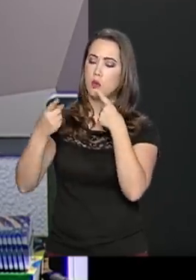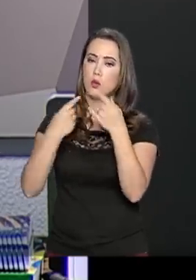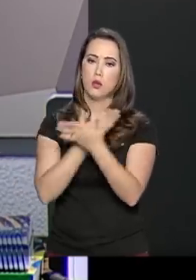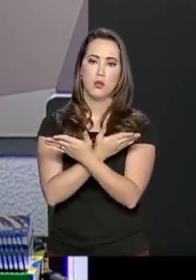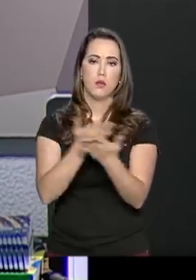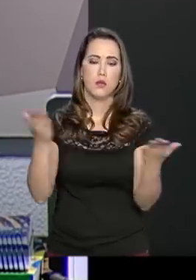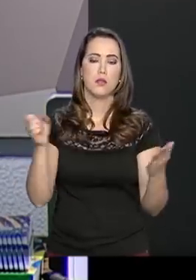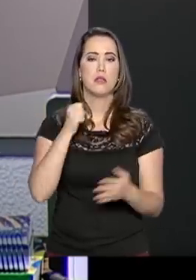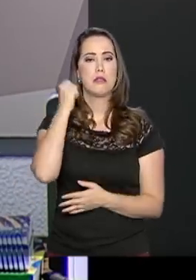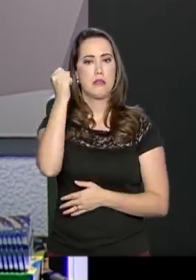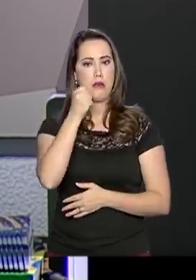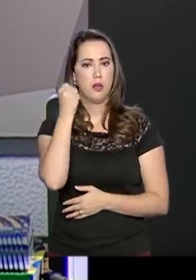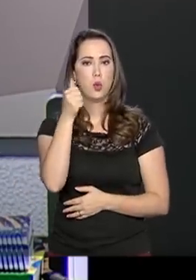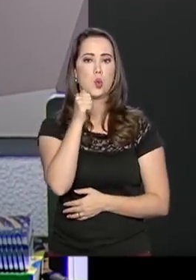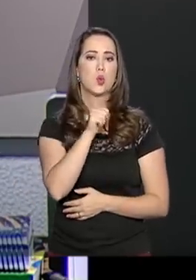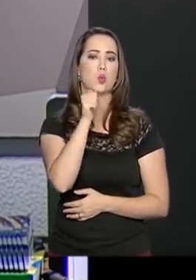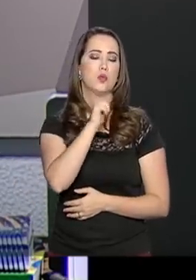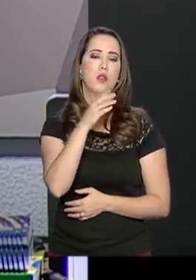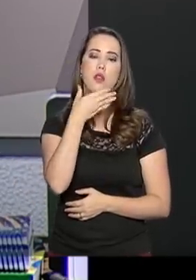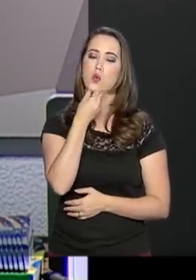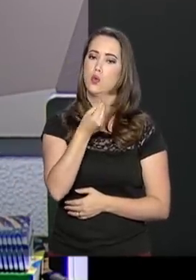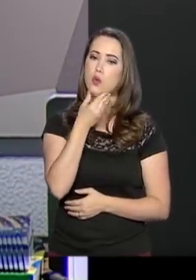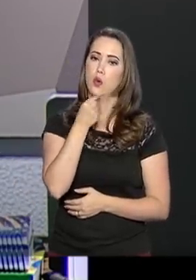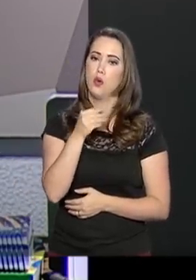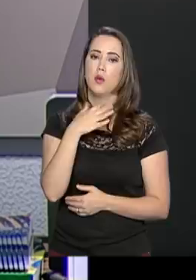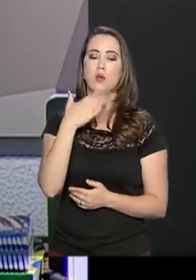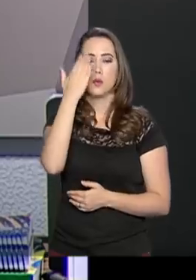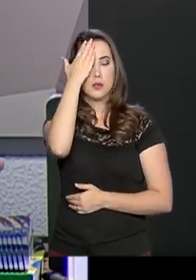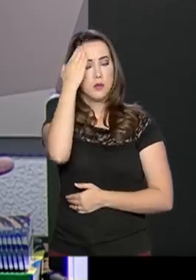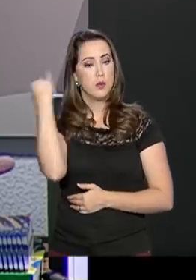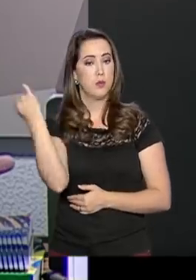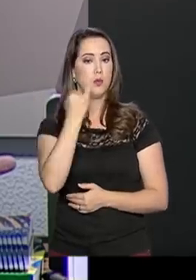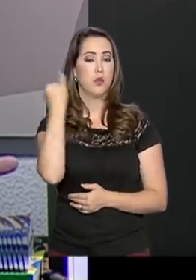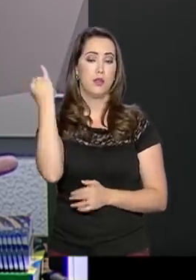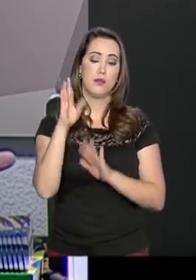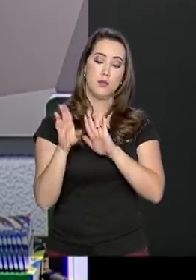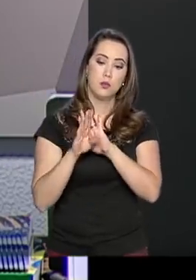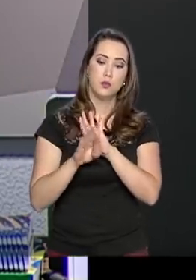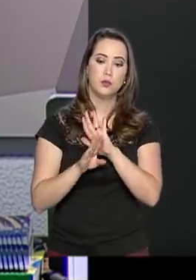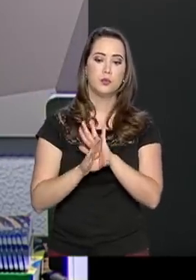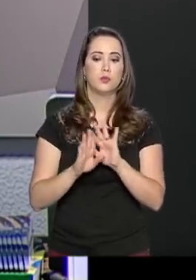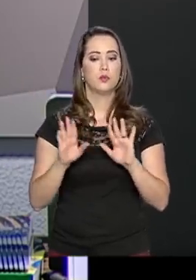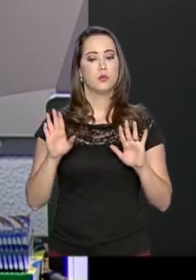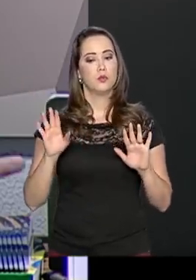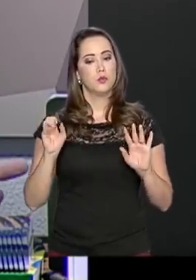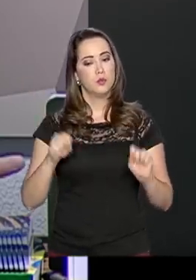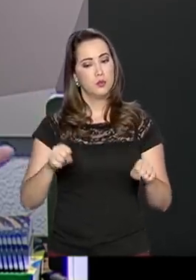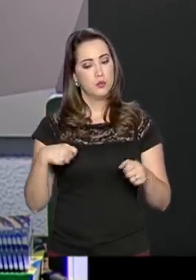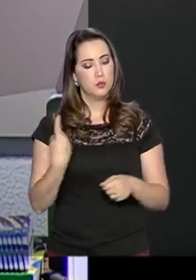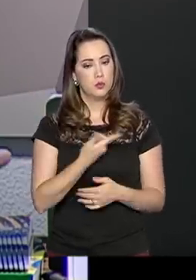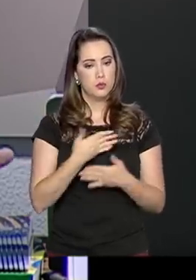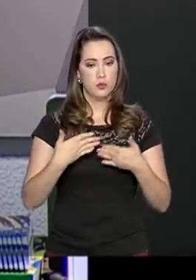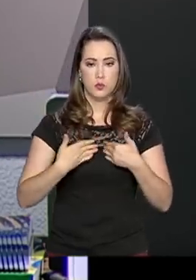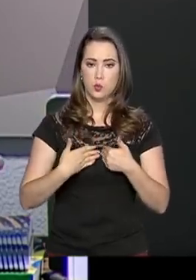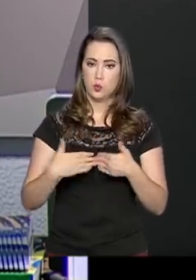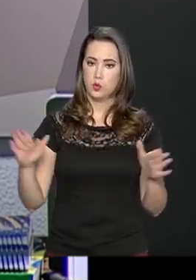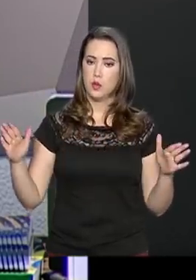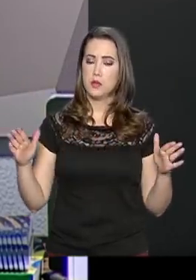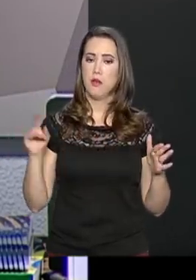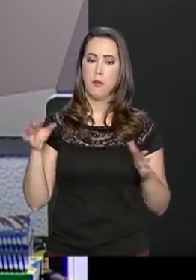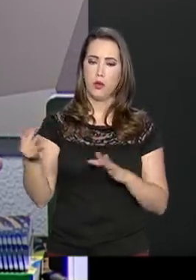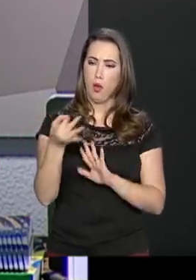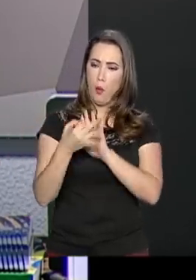senadores e senadoras para convencê-los do acerto do projeto. Claro que estamos abertos a críticas,